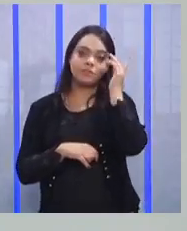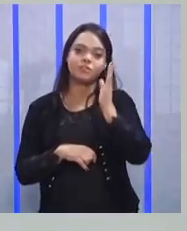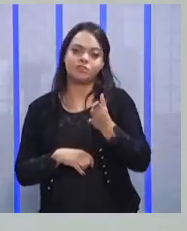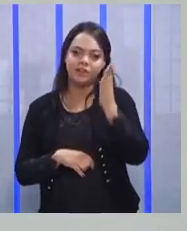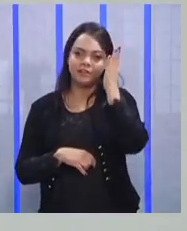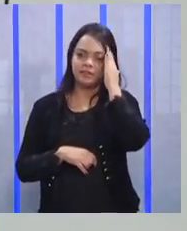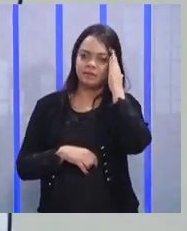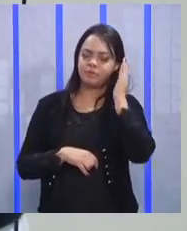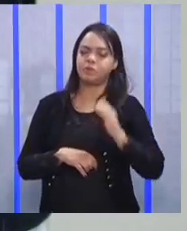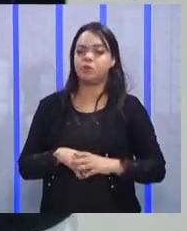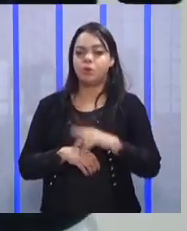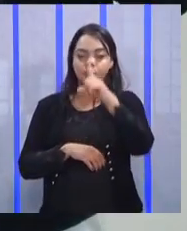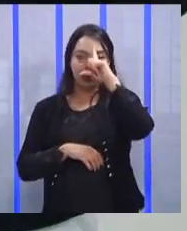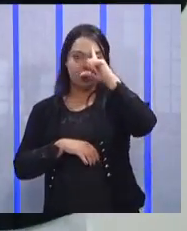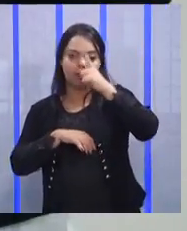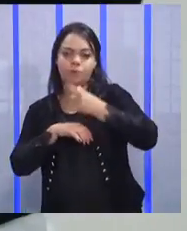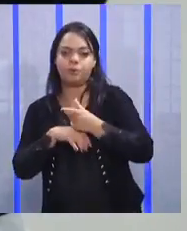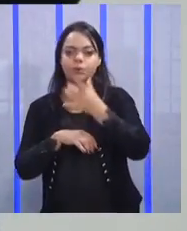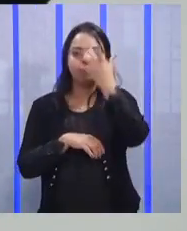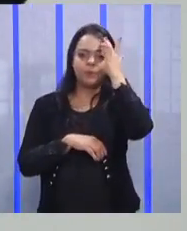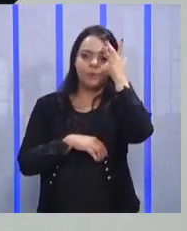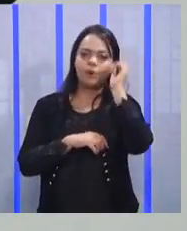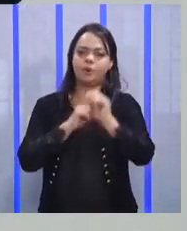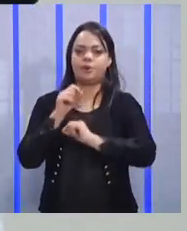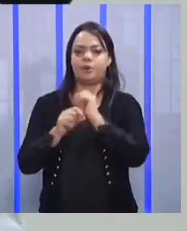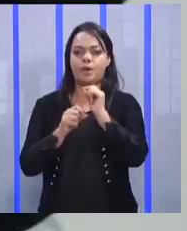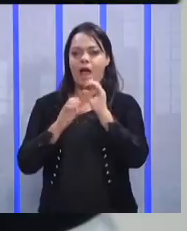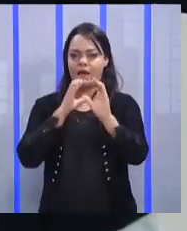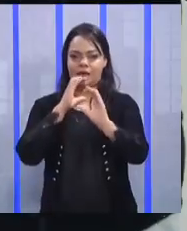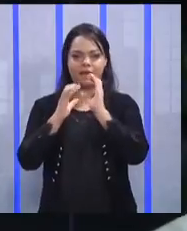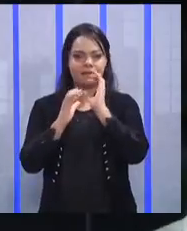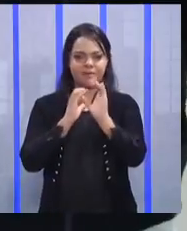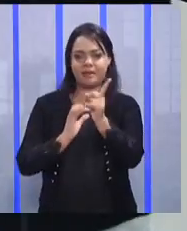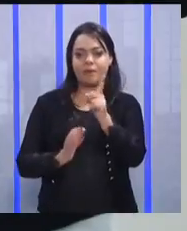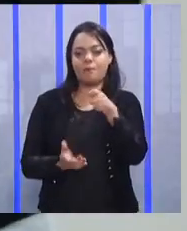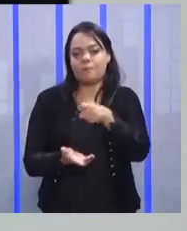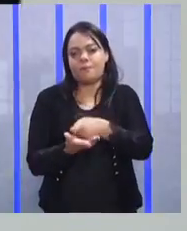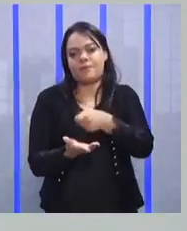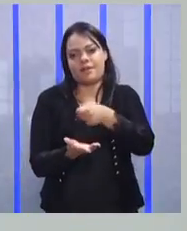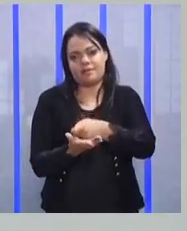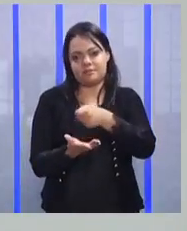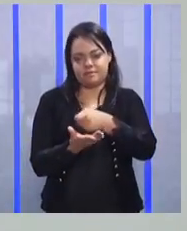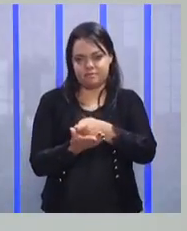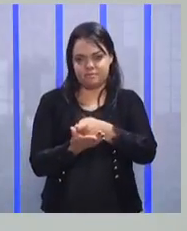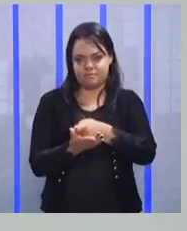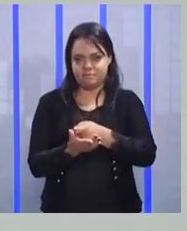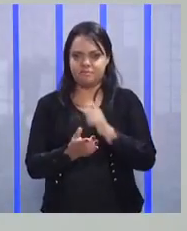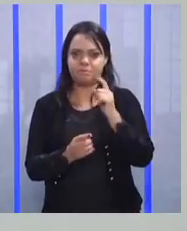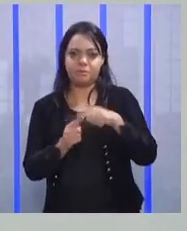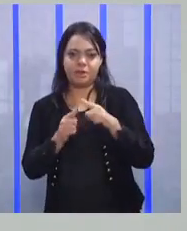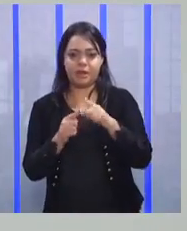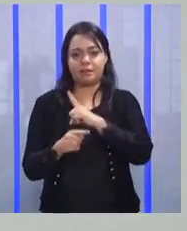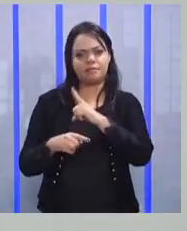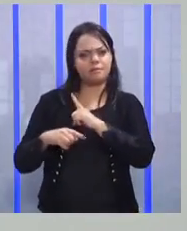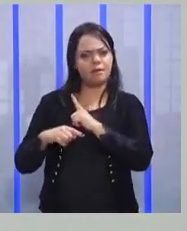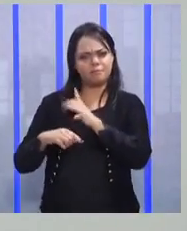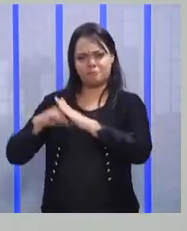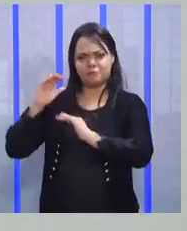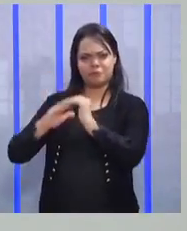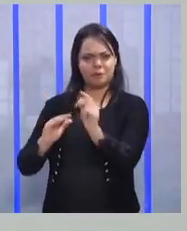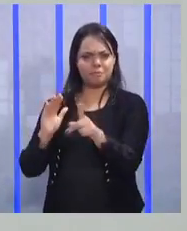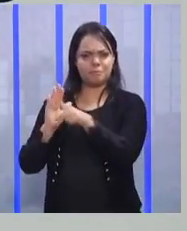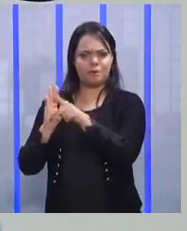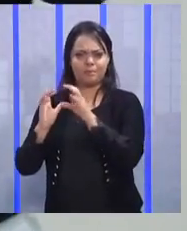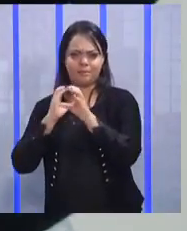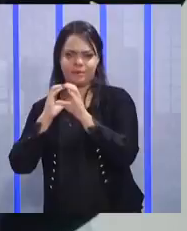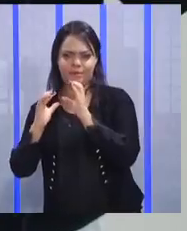acha que a comunicação não é função dele, ele acha que isso é do pessoal da comunicação lá. Só que o pessoal da